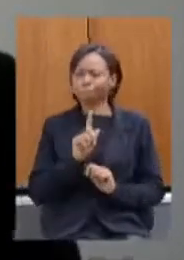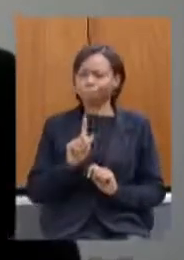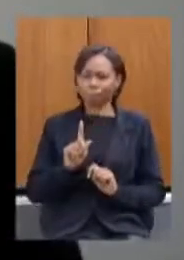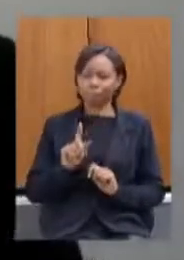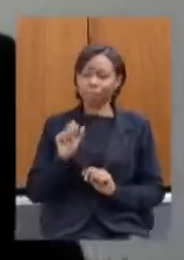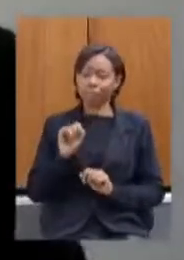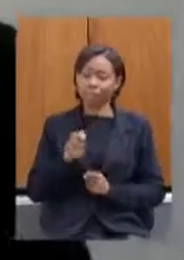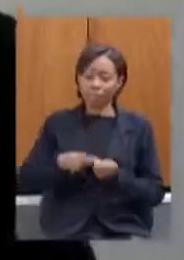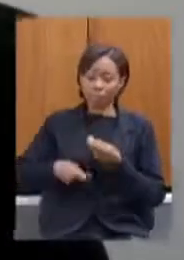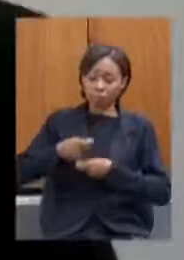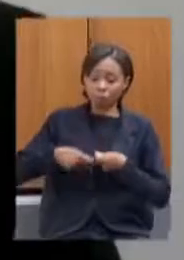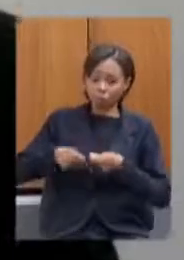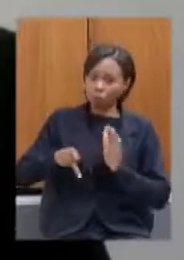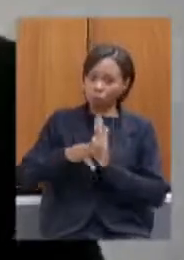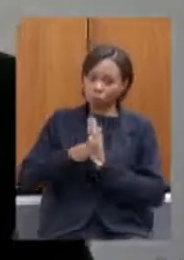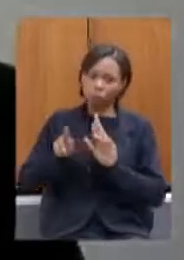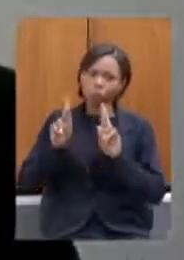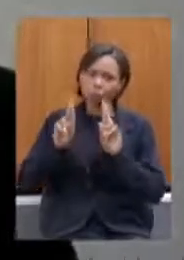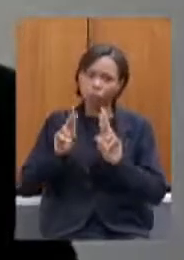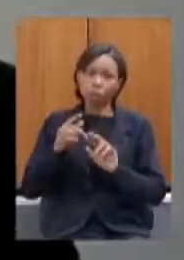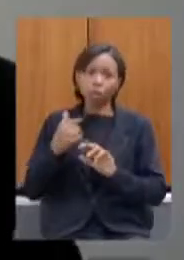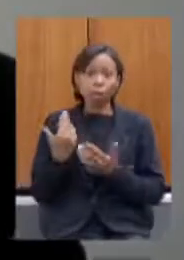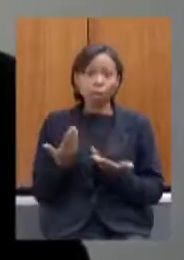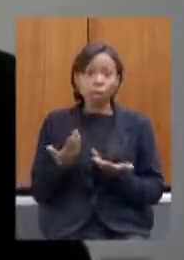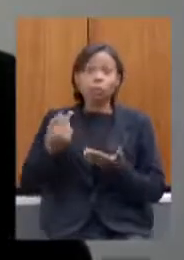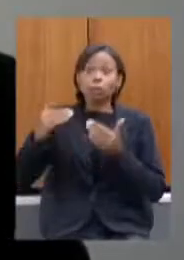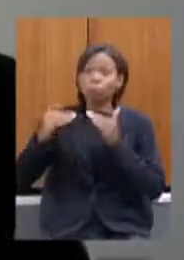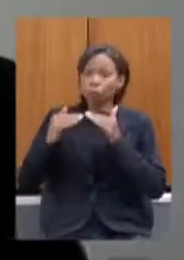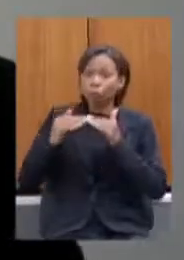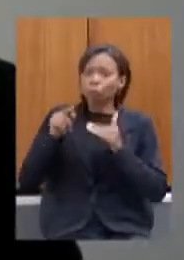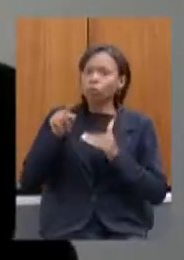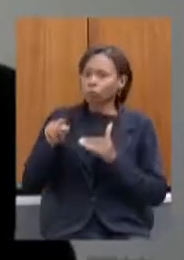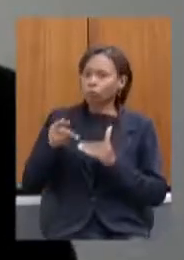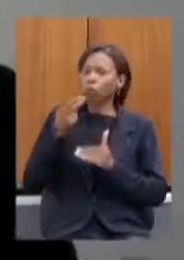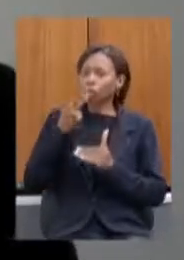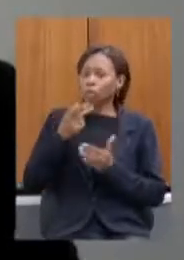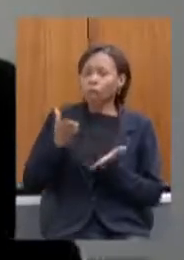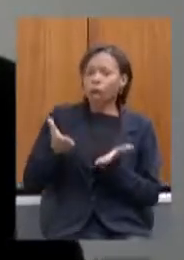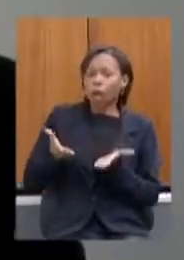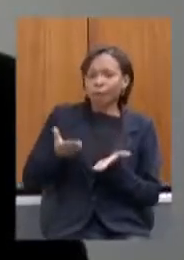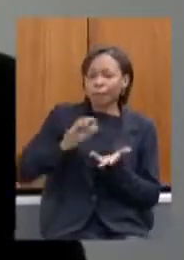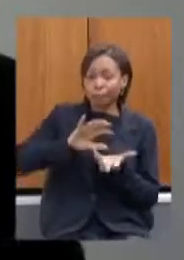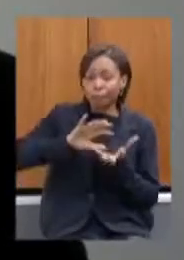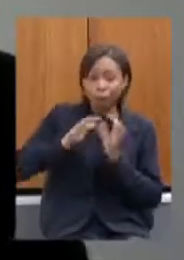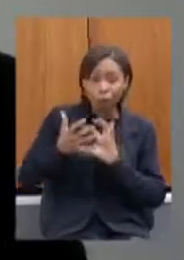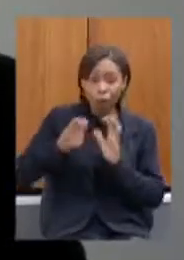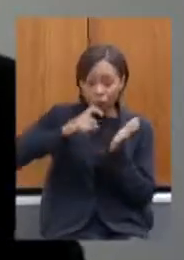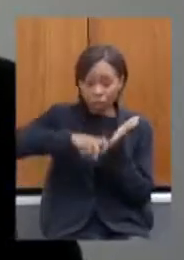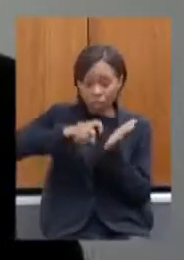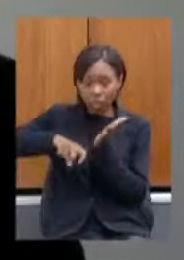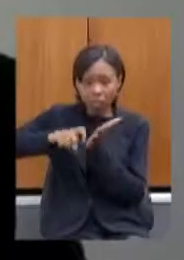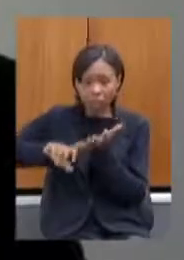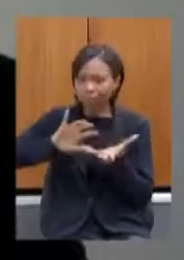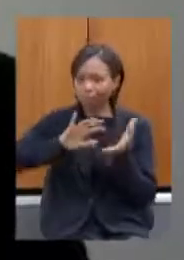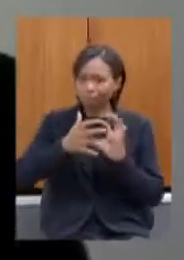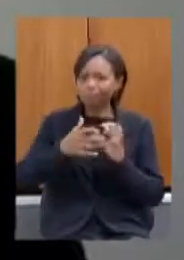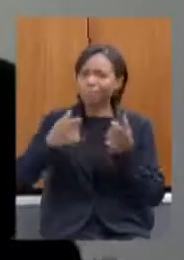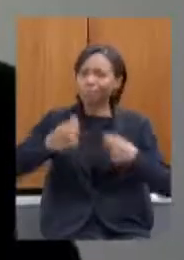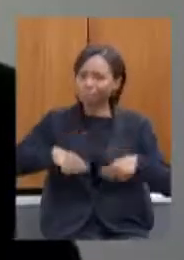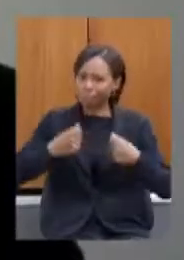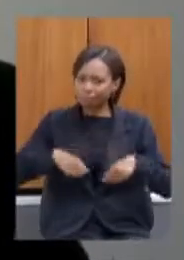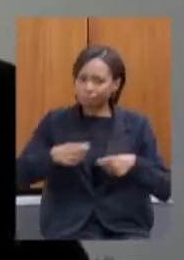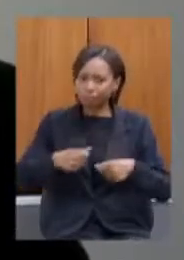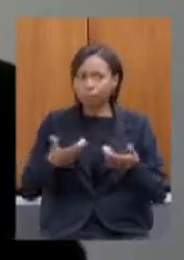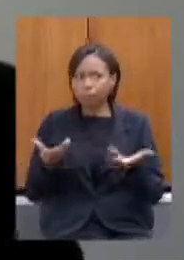fazenda não iremos naquele caminho mas eu concordo sempre com o senhor nesse sentido reforma tributária é uma pauta que tem que acontecer hoje ela não ela